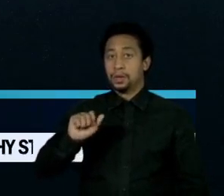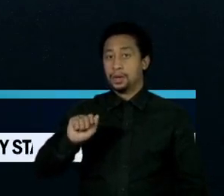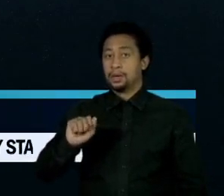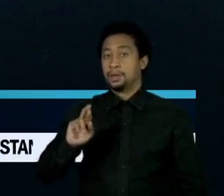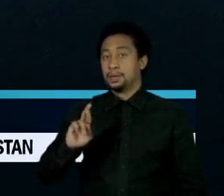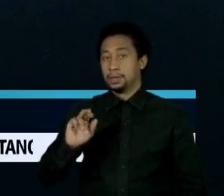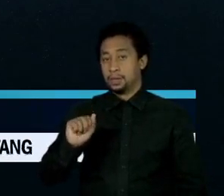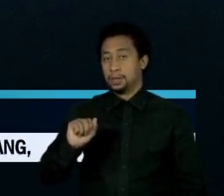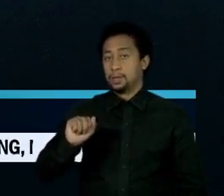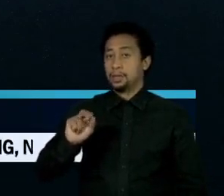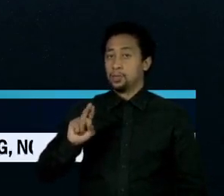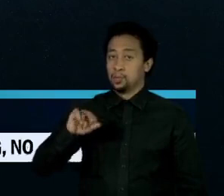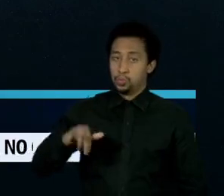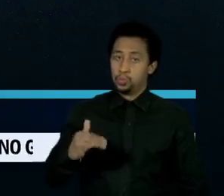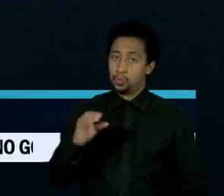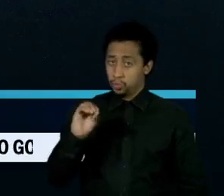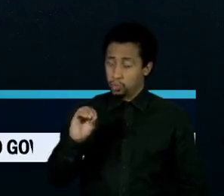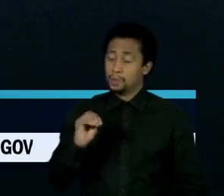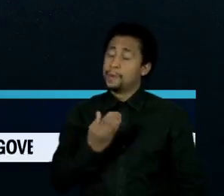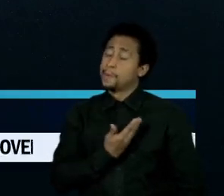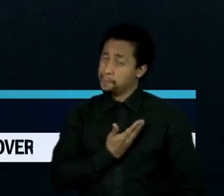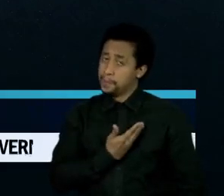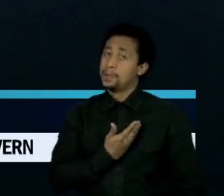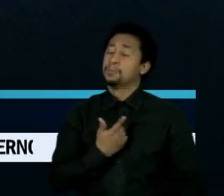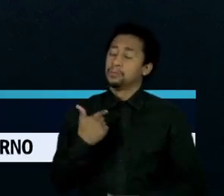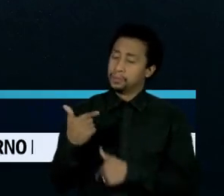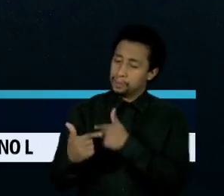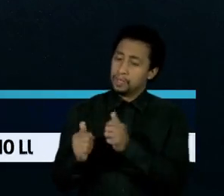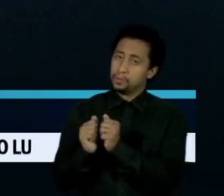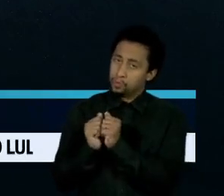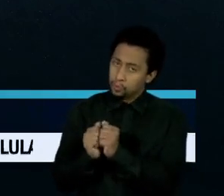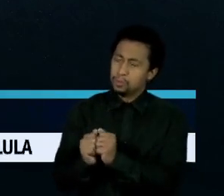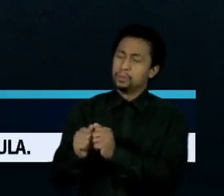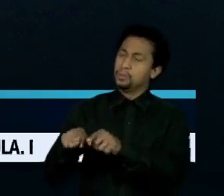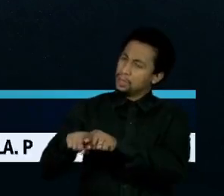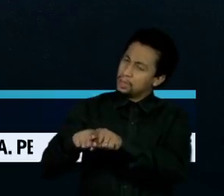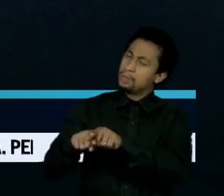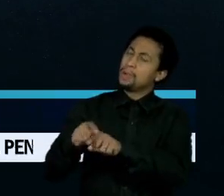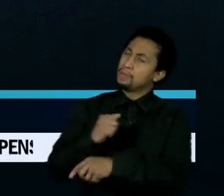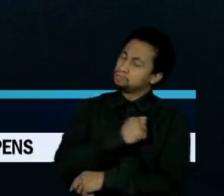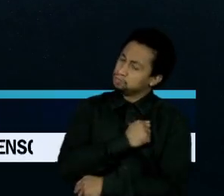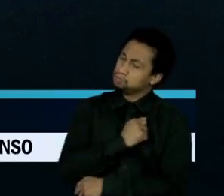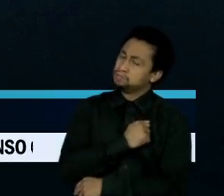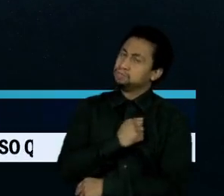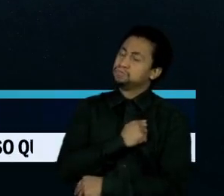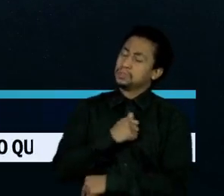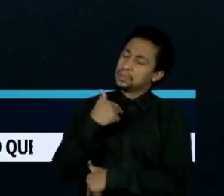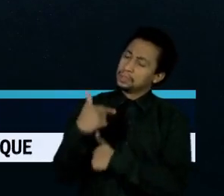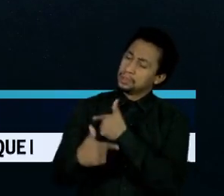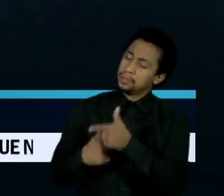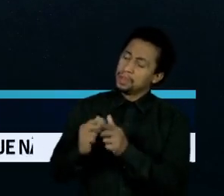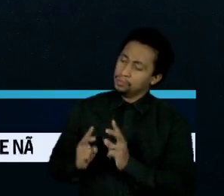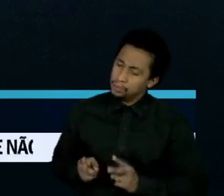um colaborador, nosso amigo, nosso colaborador, nosso irmão, nosso companheiro de Rio,